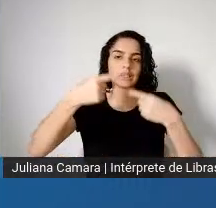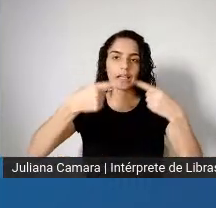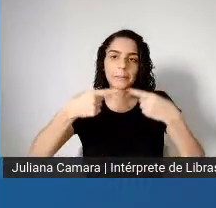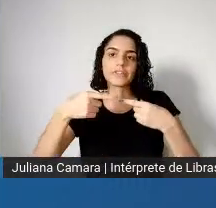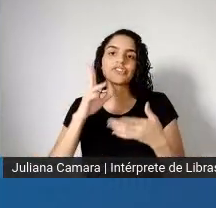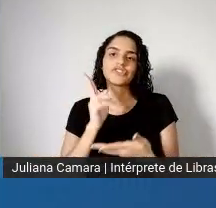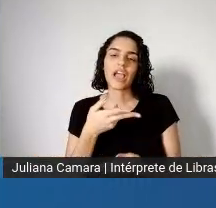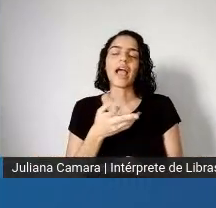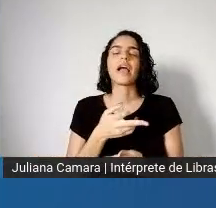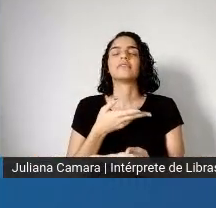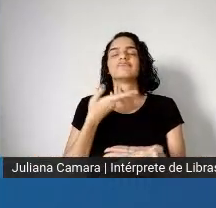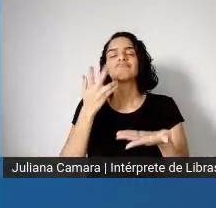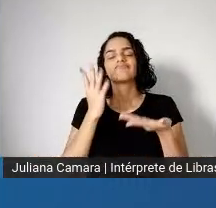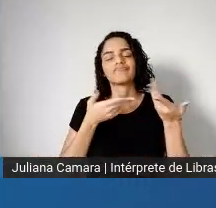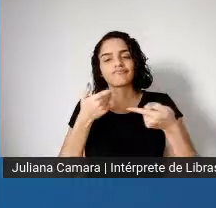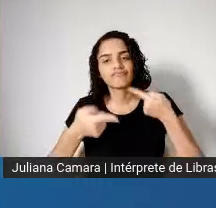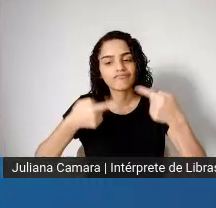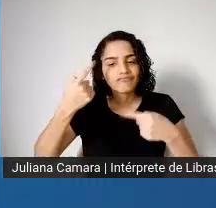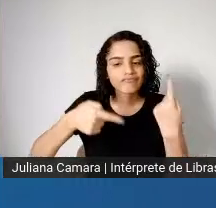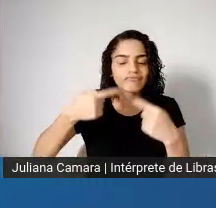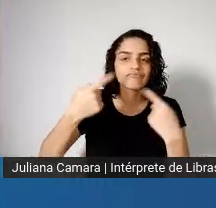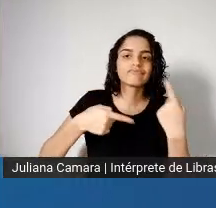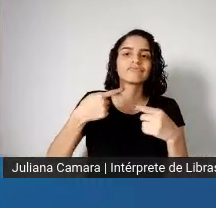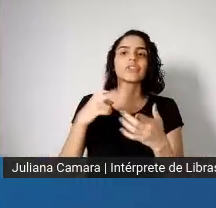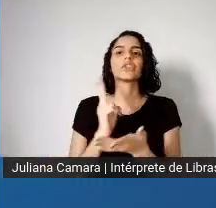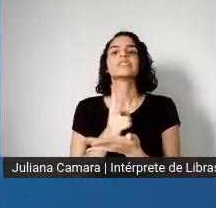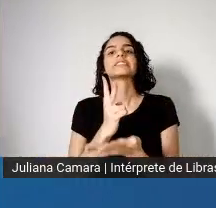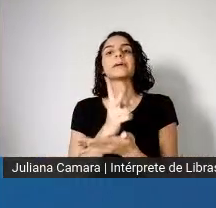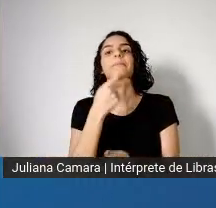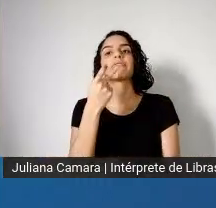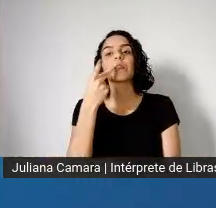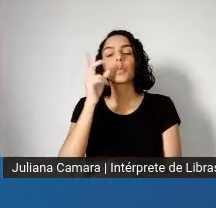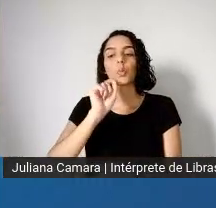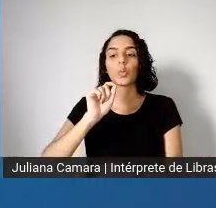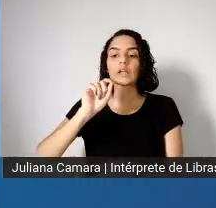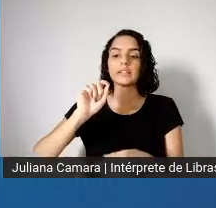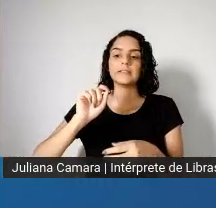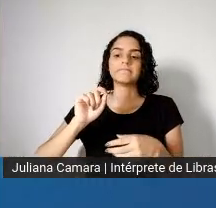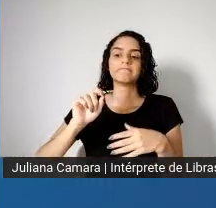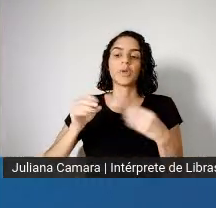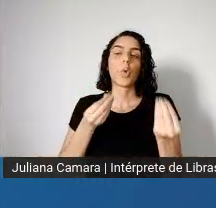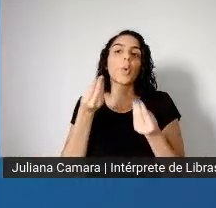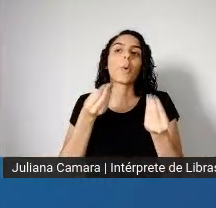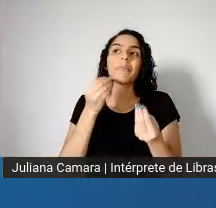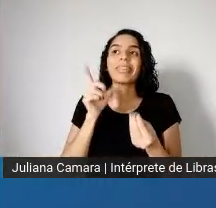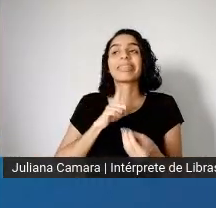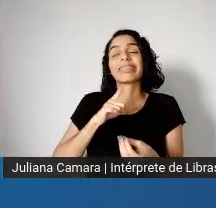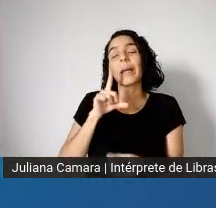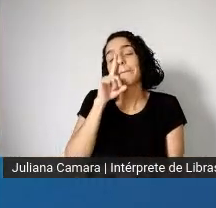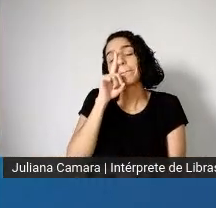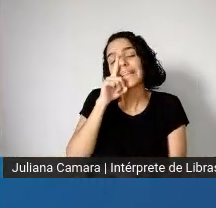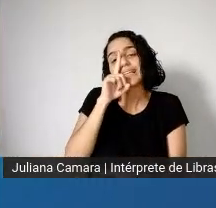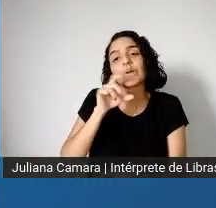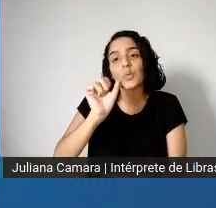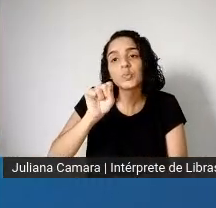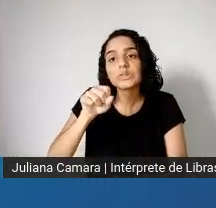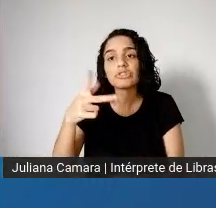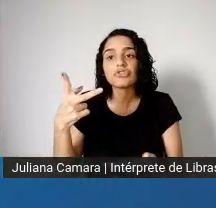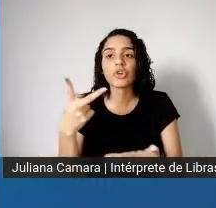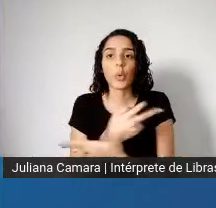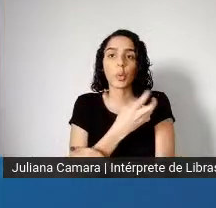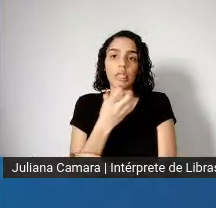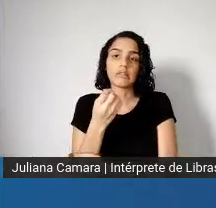colocam essa, né, o risco, né, de novas pandemias. As pandemias sempre